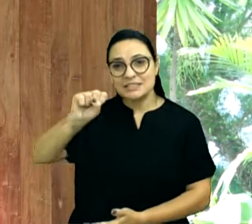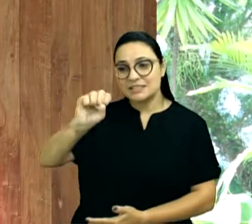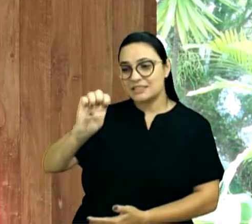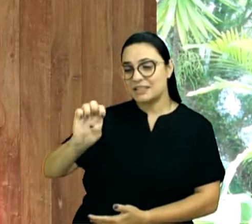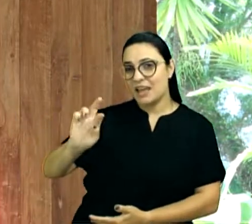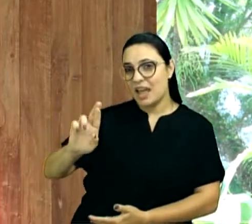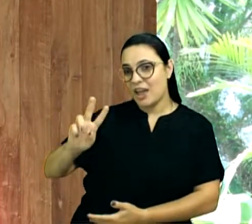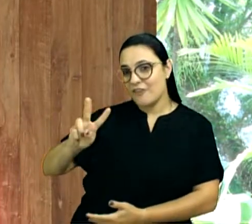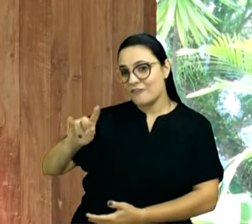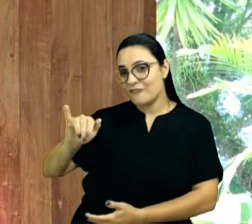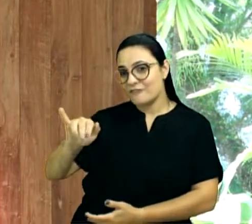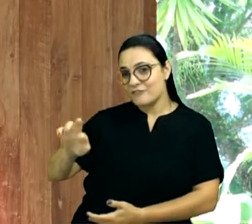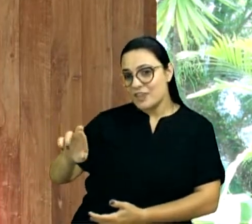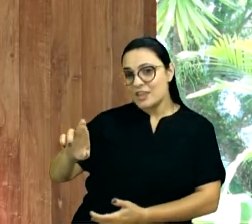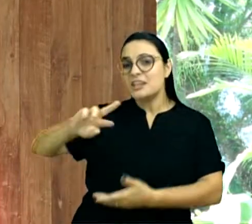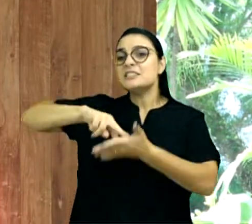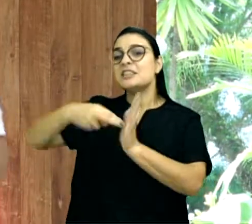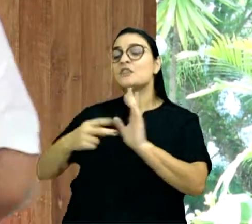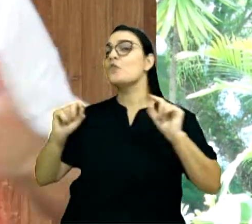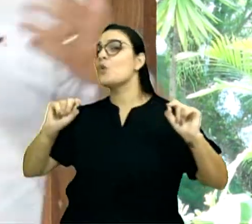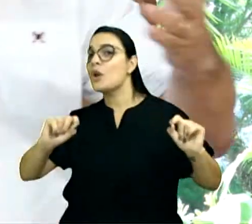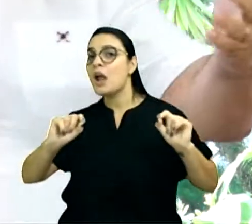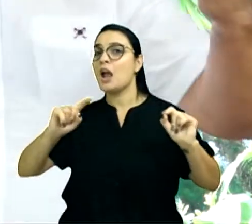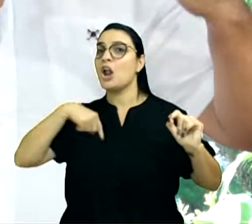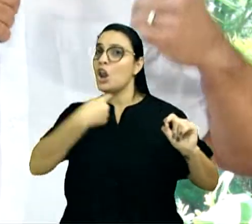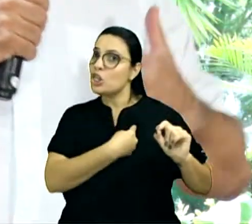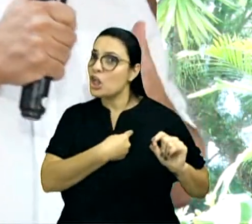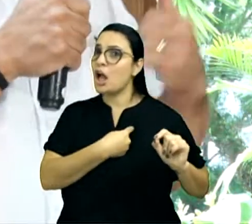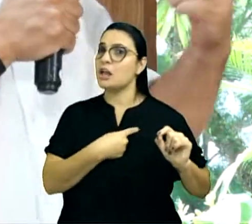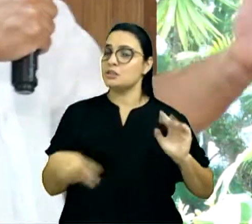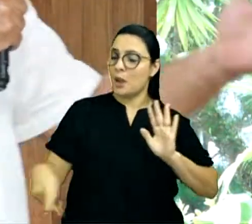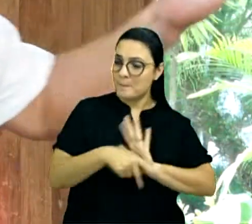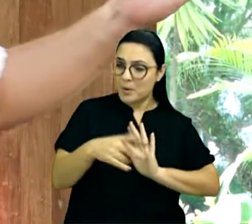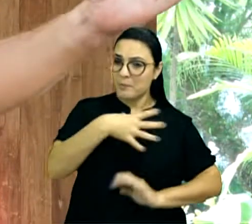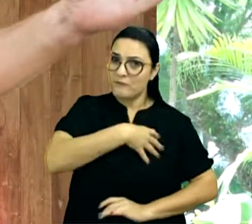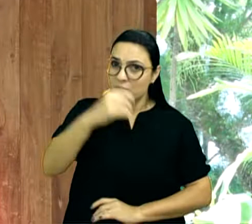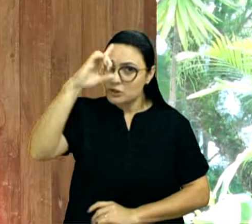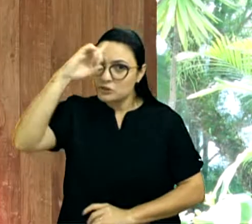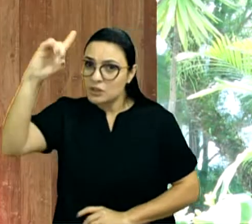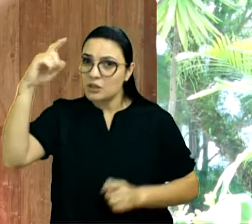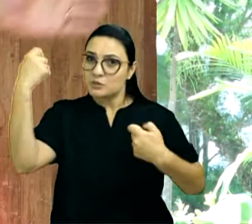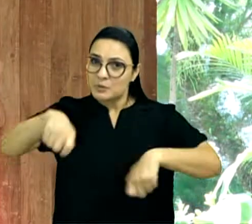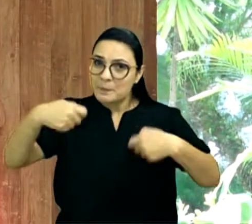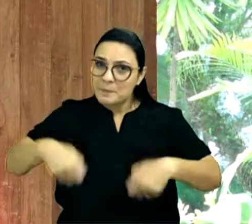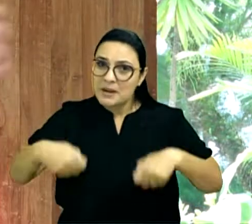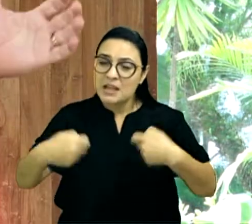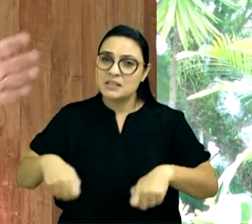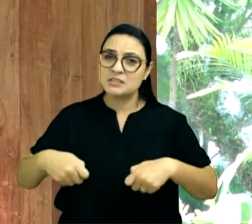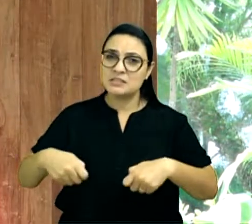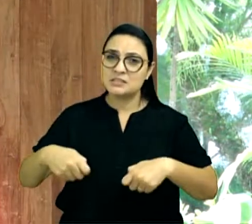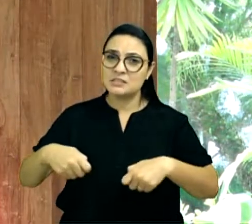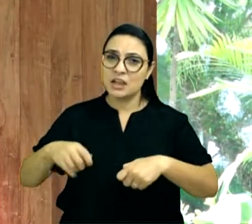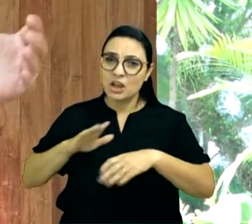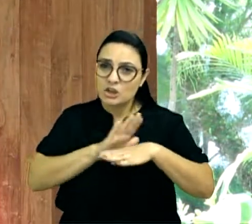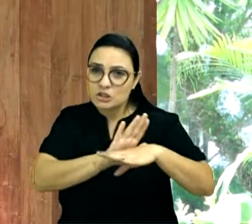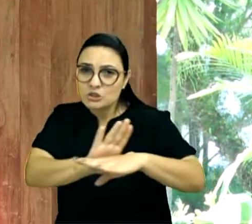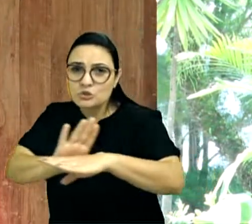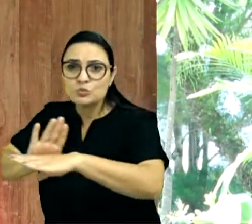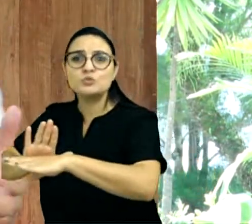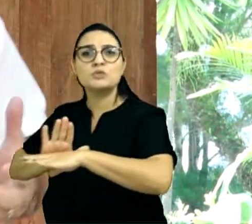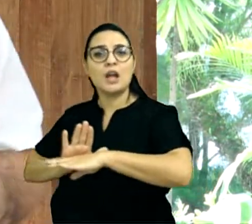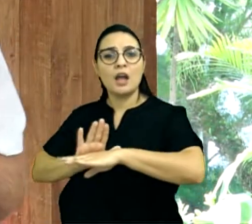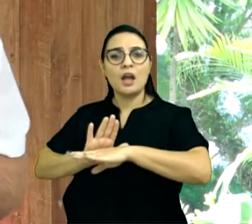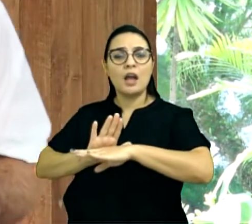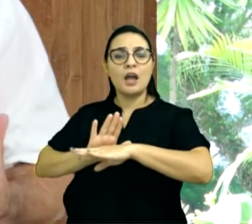E falando para nós, cristãos, servos de Deus, homens e mulheres de Deus, amém? Falando com a família aqui do Senhor,